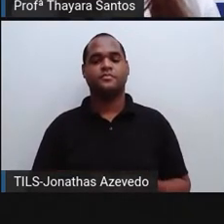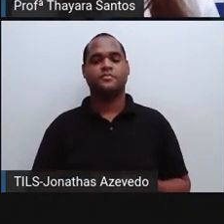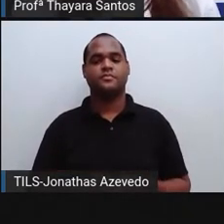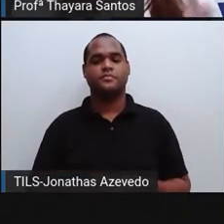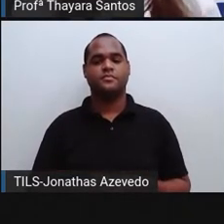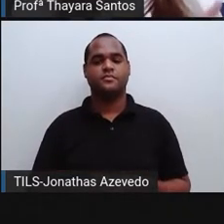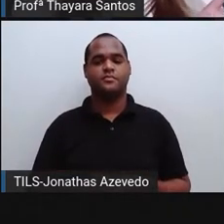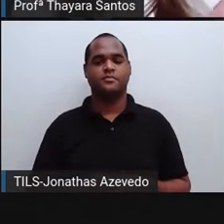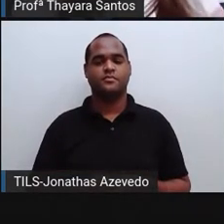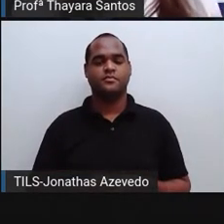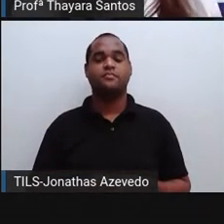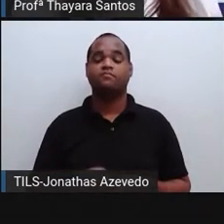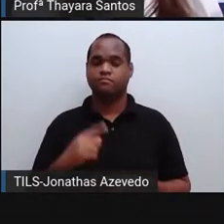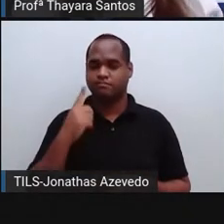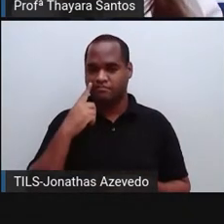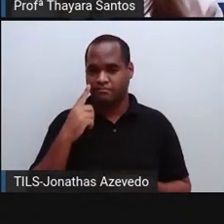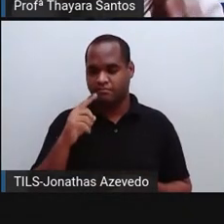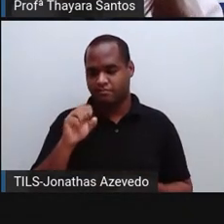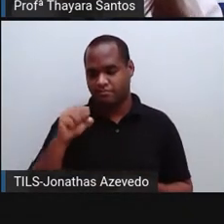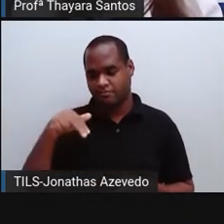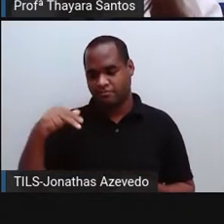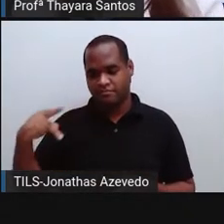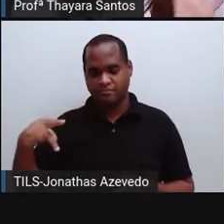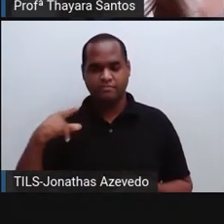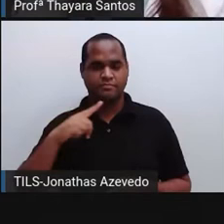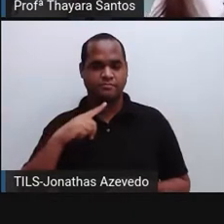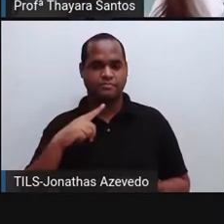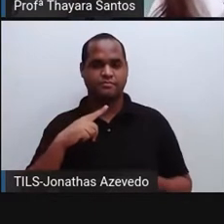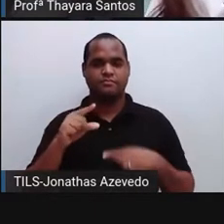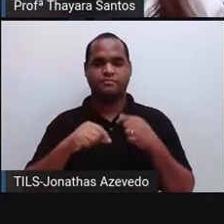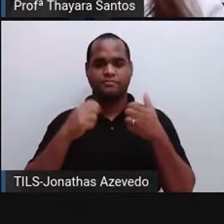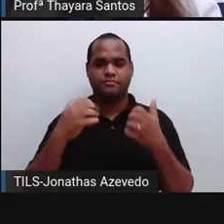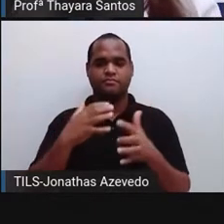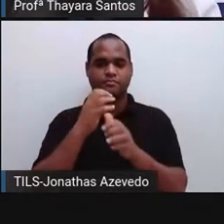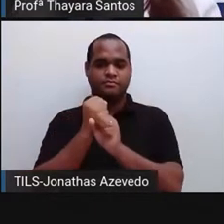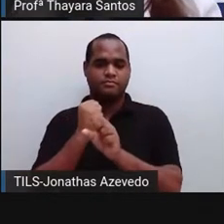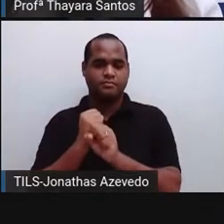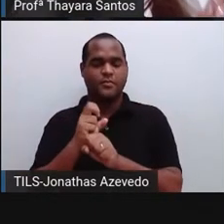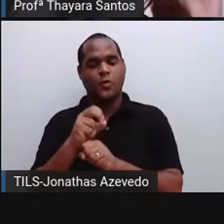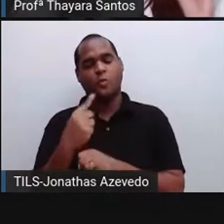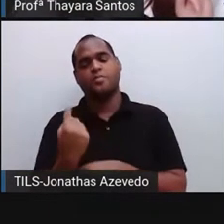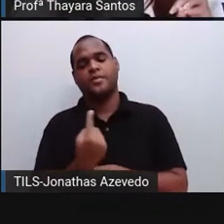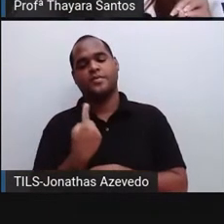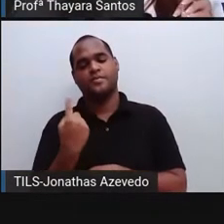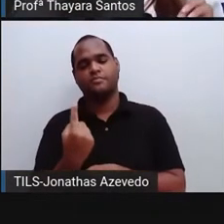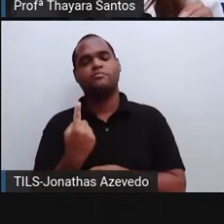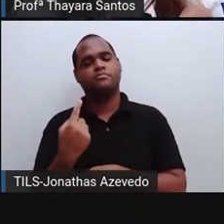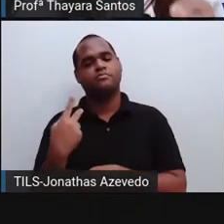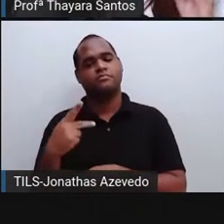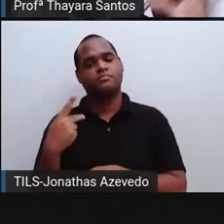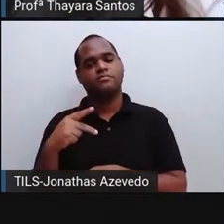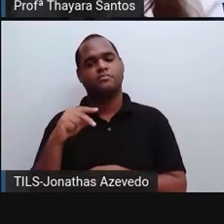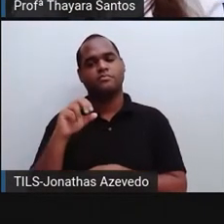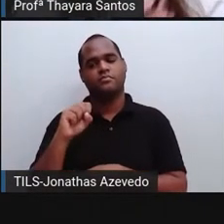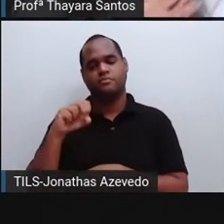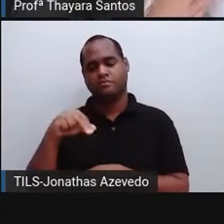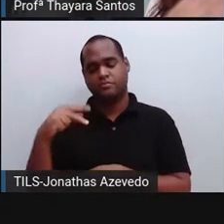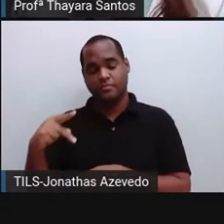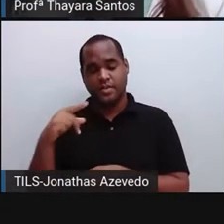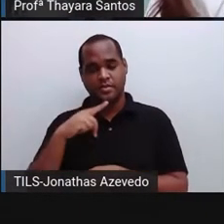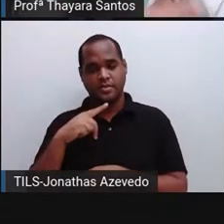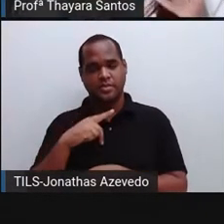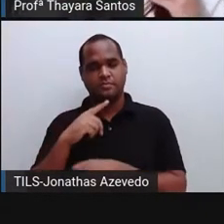Esse sistema nervoso periférico ainda é dividido em somático e autônomo. O sistema nervoso periférico